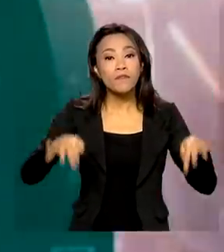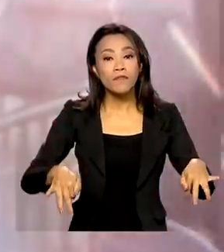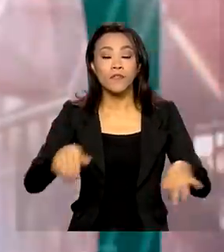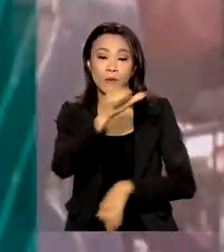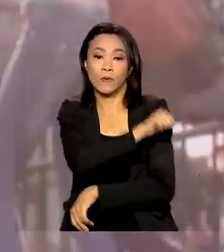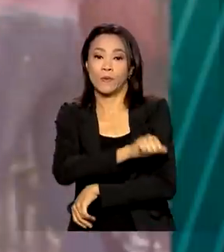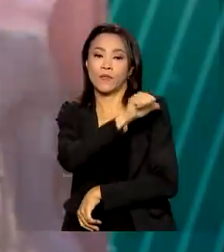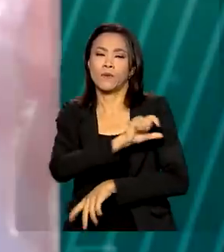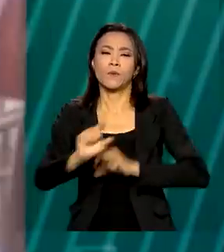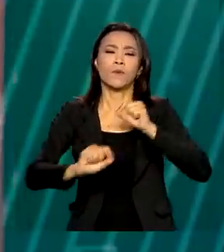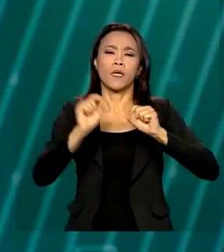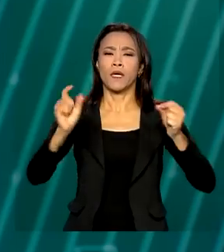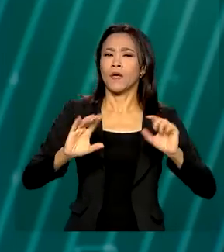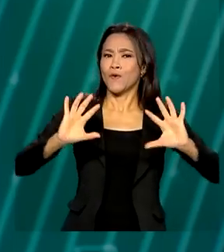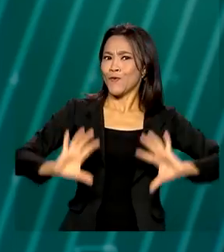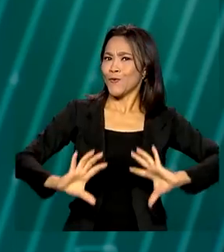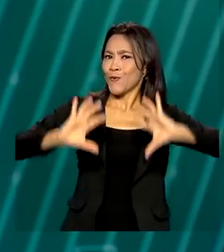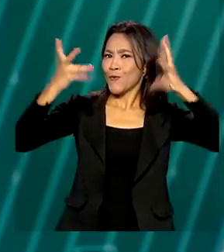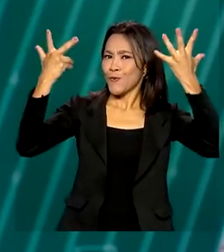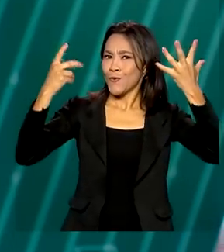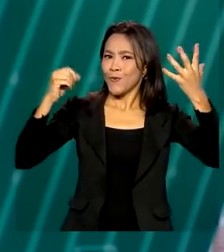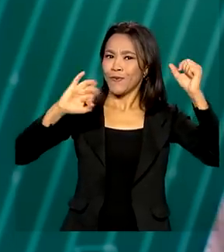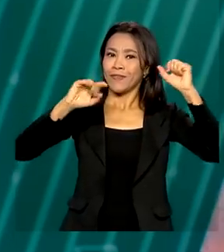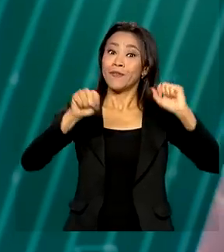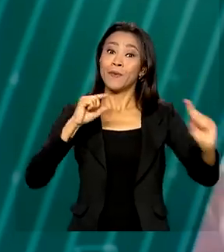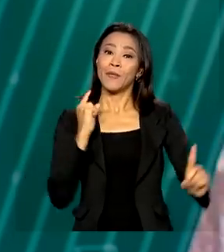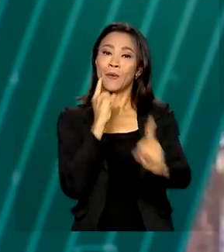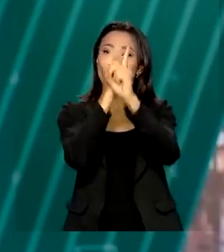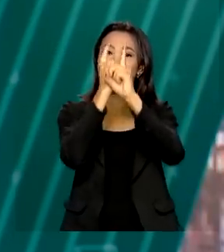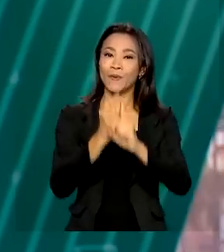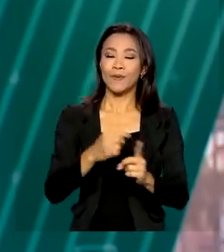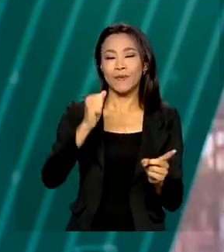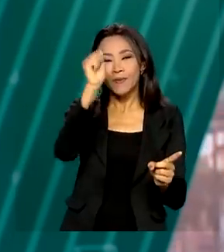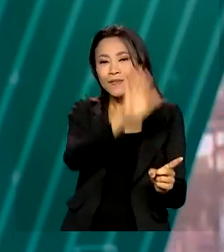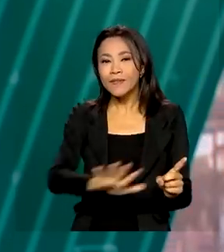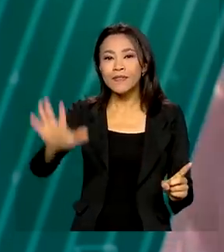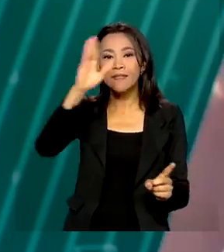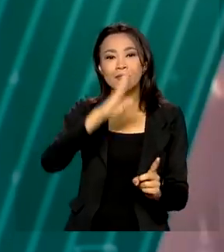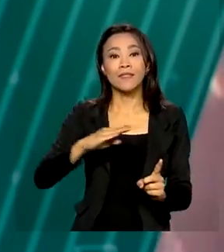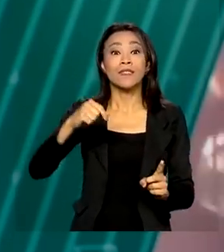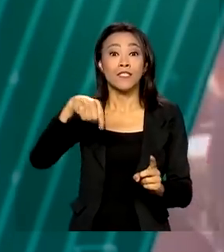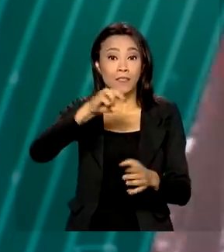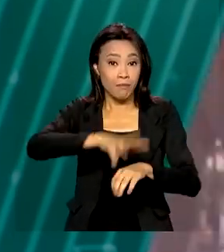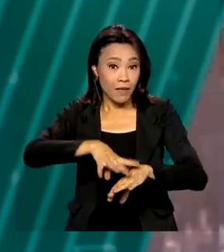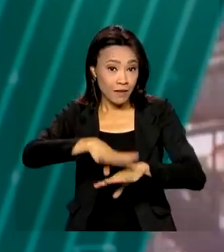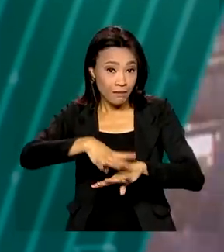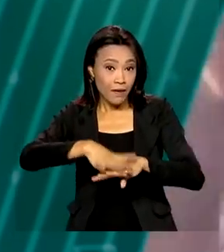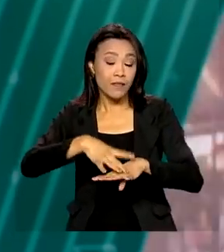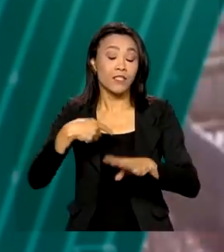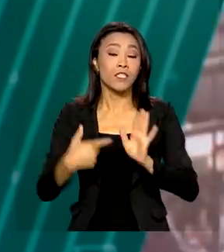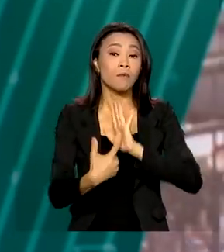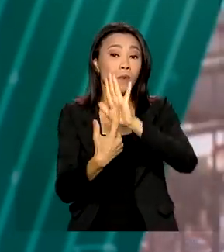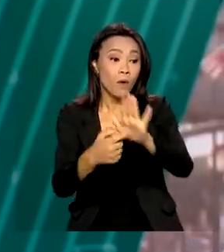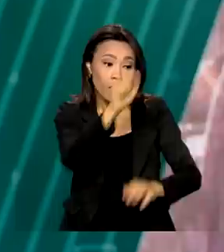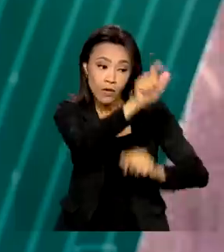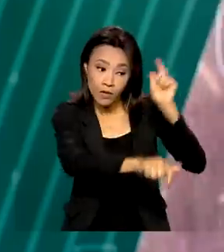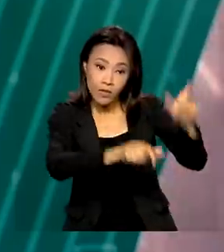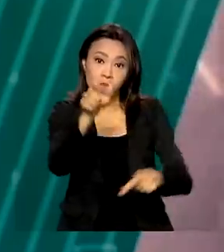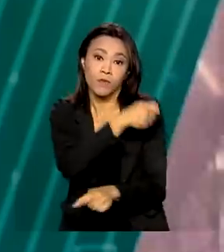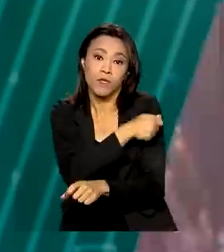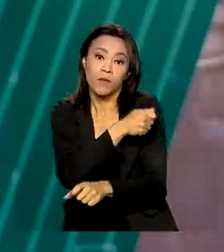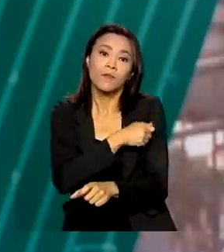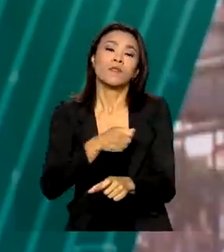Festival Nacional de Matemática. O encontro reúne estudantes e pesquisadores em atividades que mostram que a disciplina